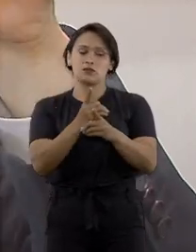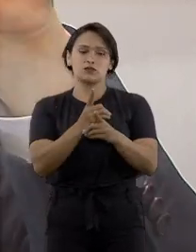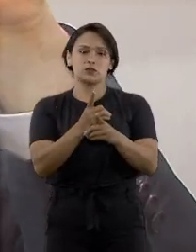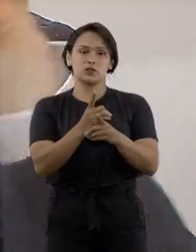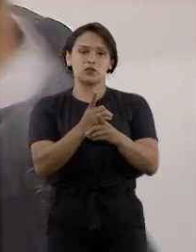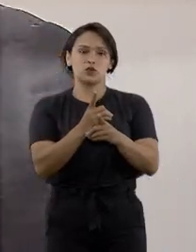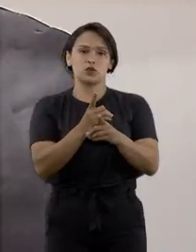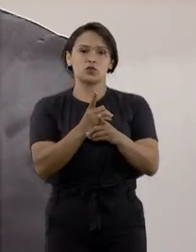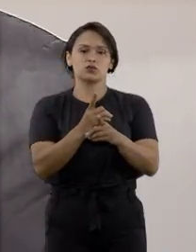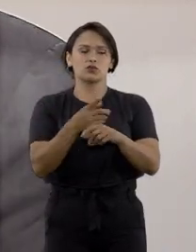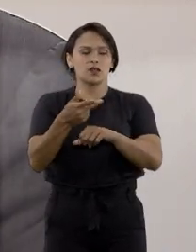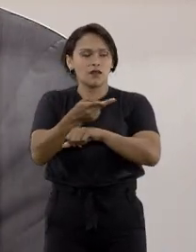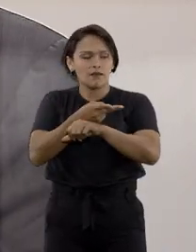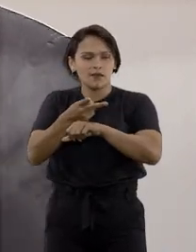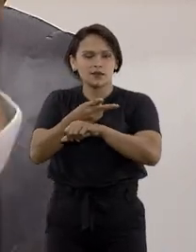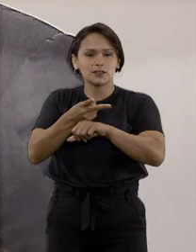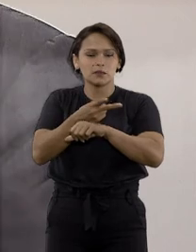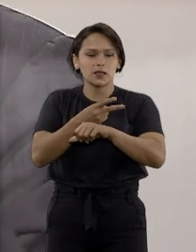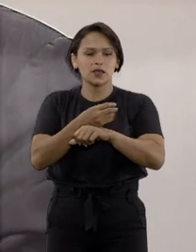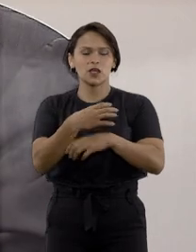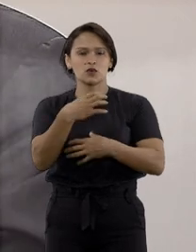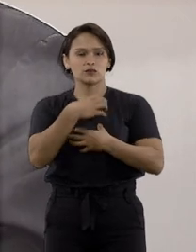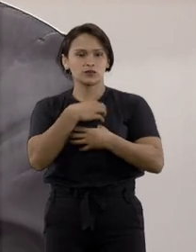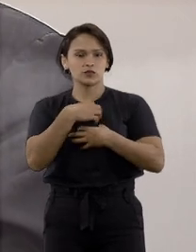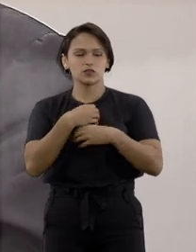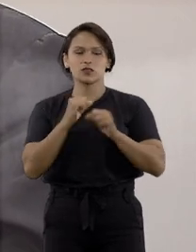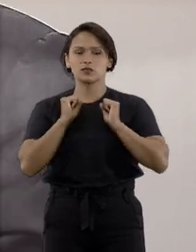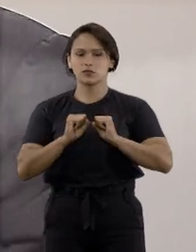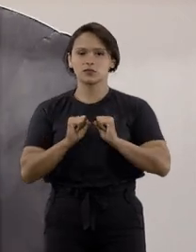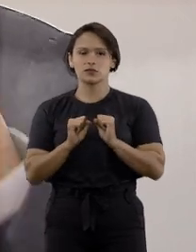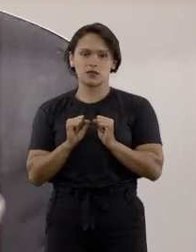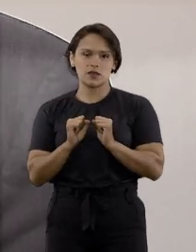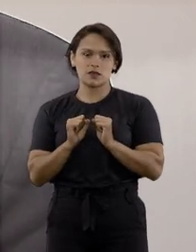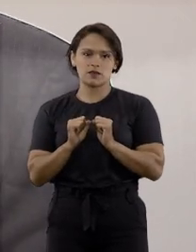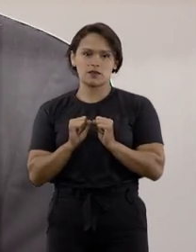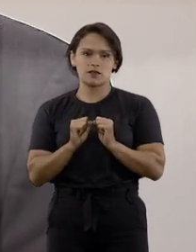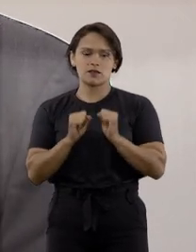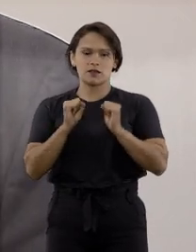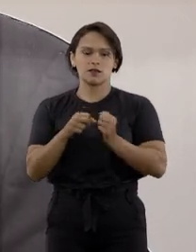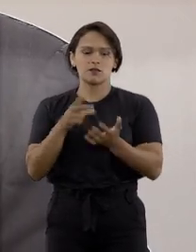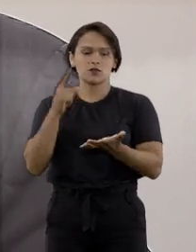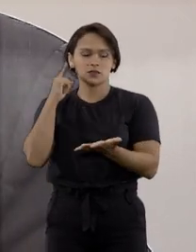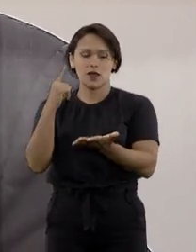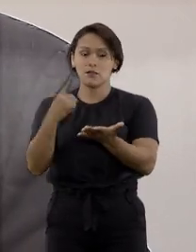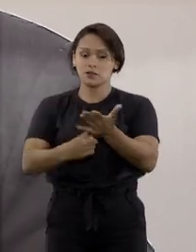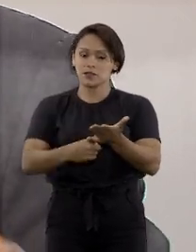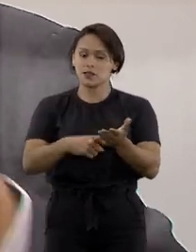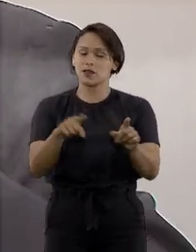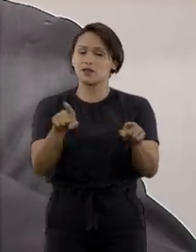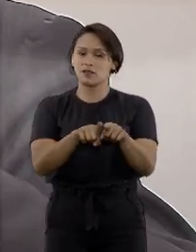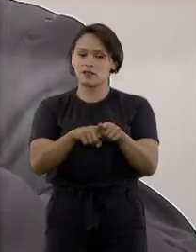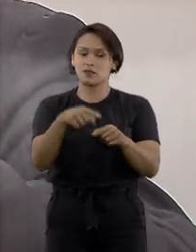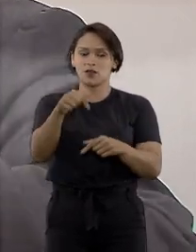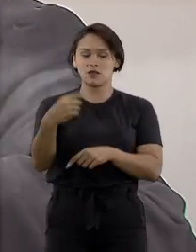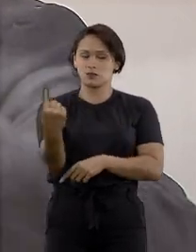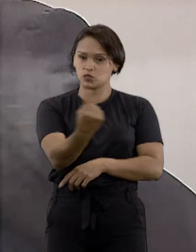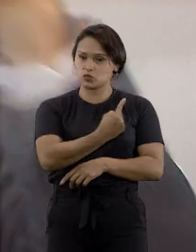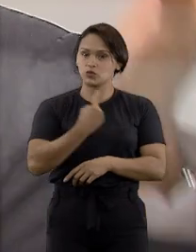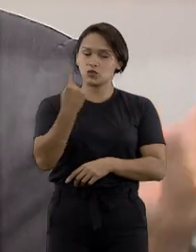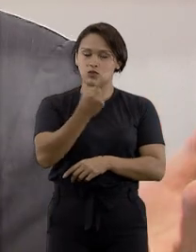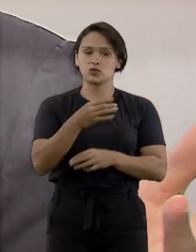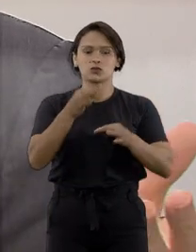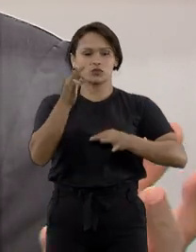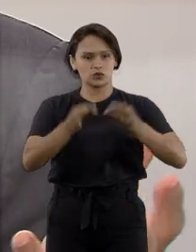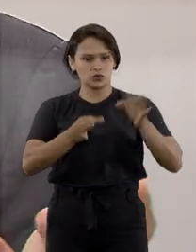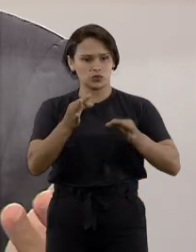mecanismos que possam ser aplicados também por nós. Eu acho que o judiciário, a gente